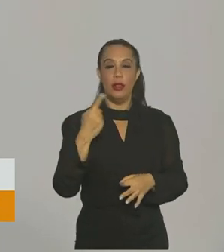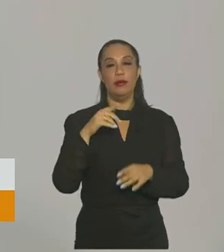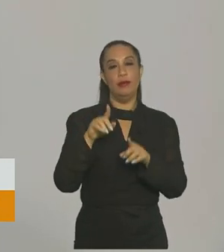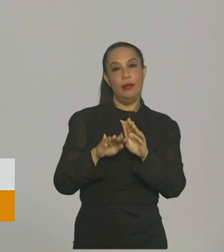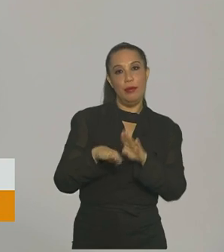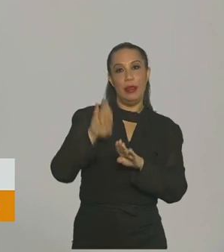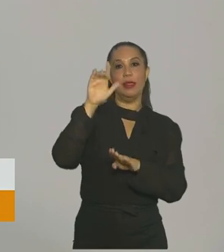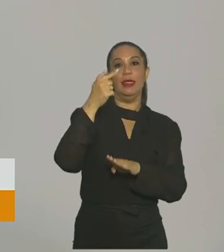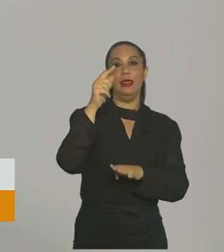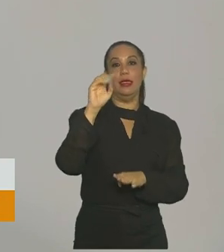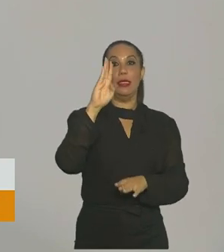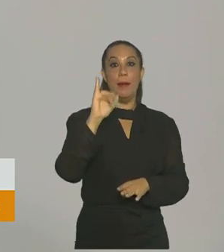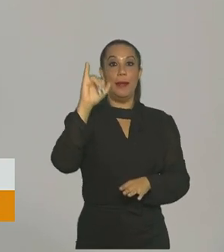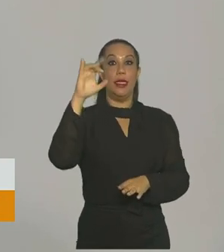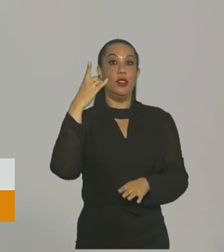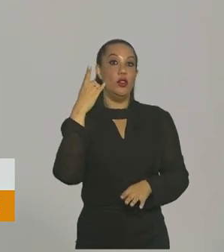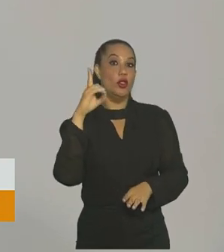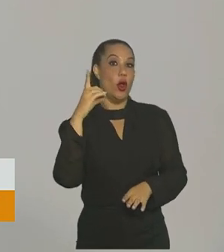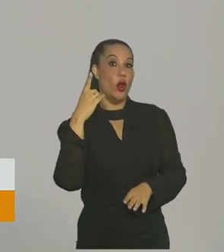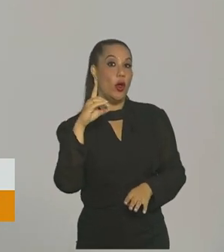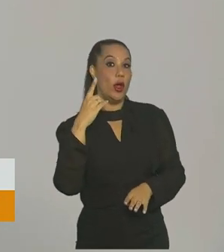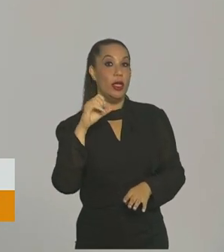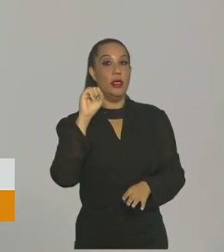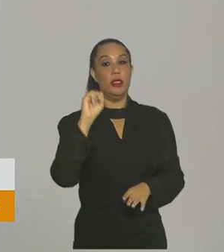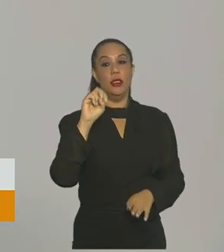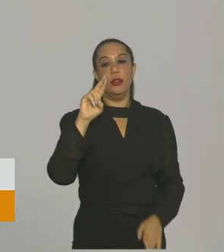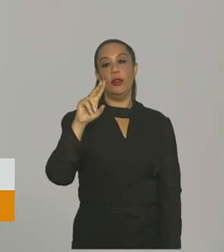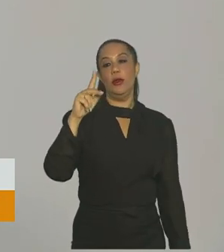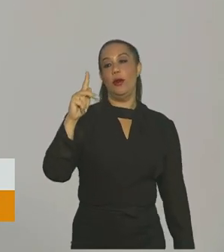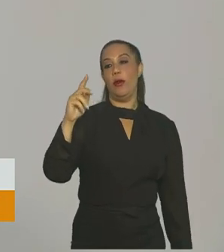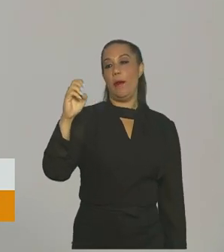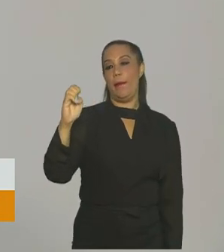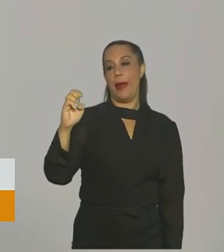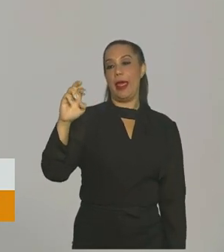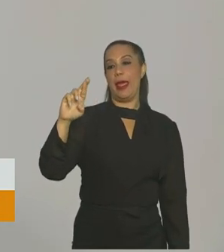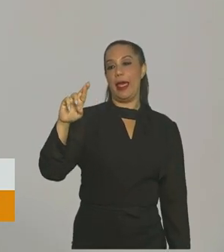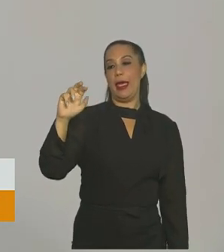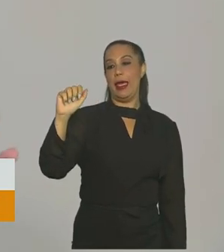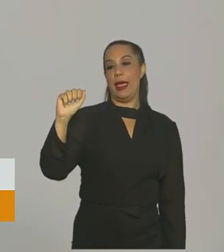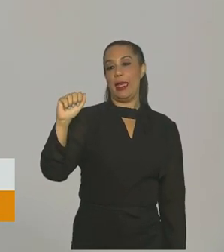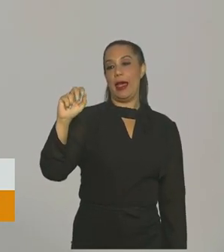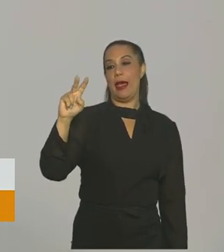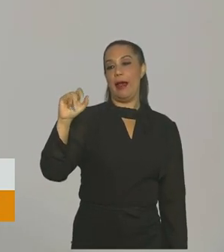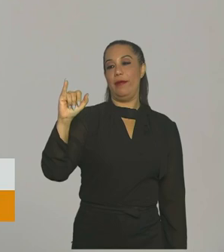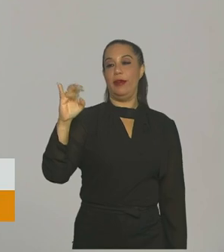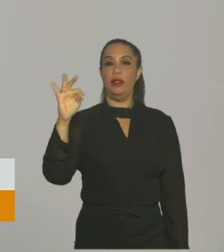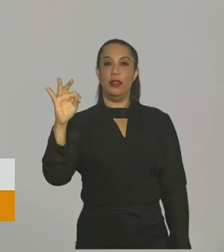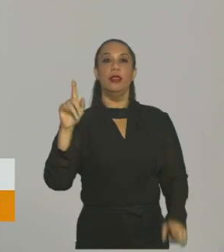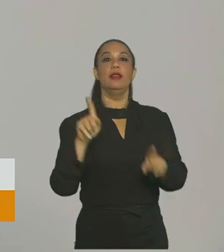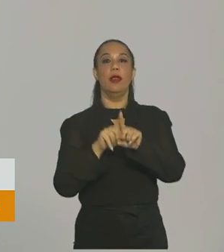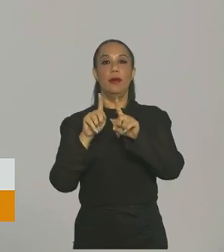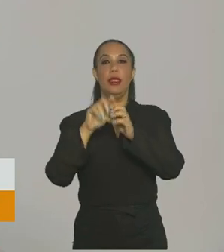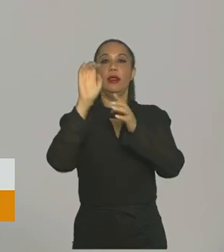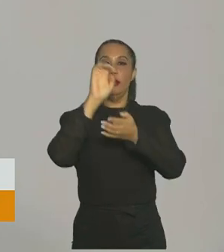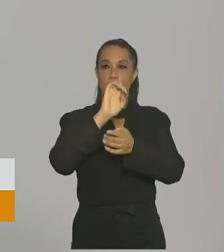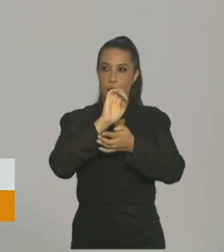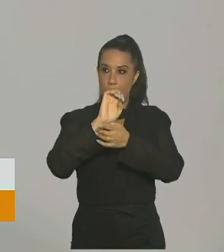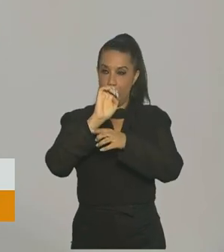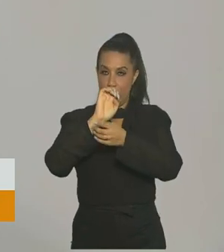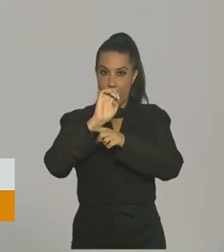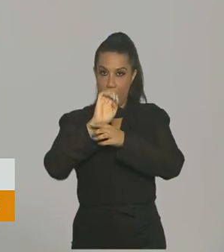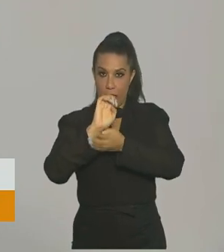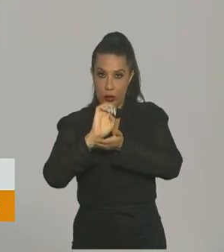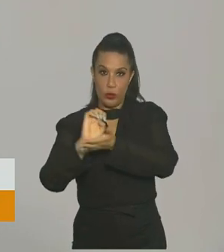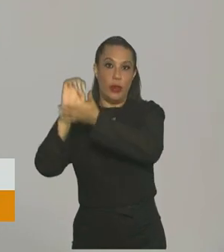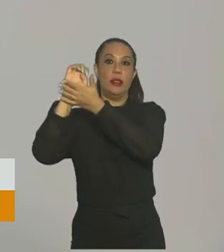de 70 bilhões de dólares apenas de superávit. Sem falar nas exportações também que cresceram, estão crescendo, Braga.